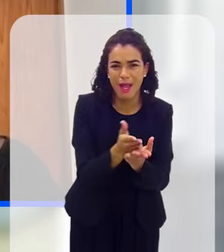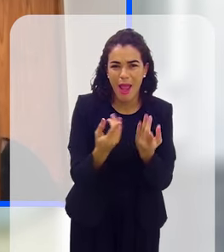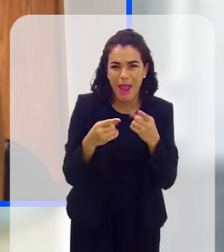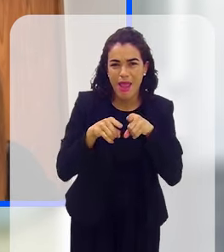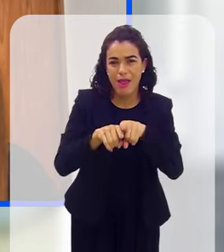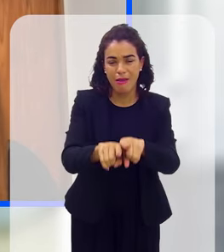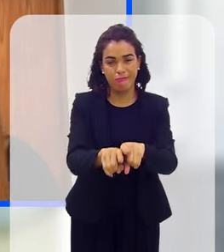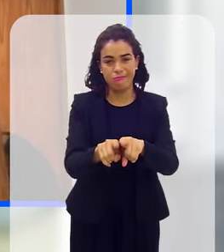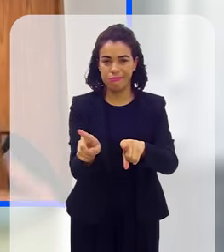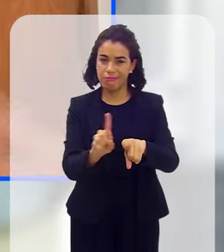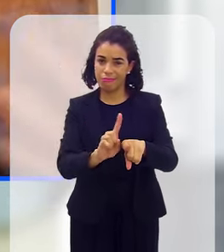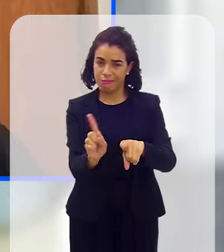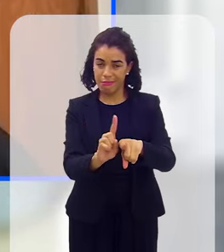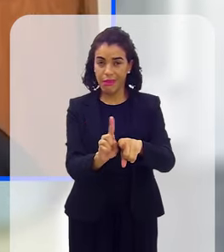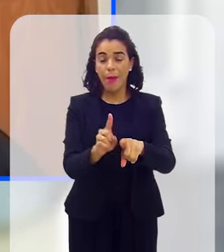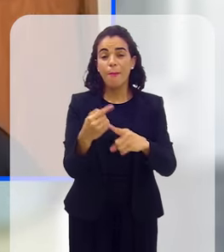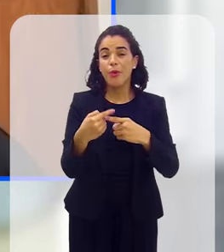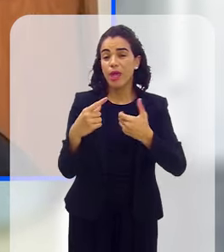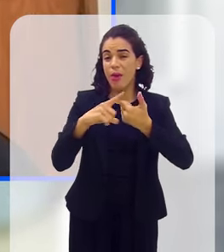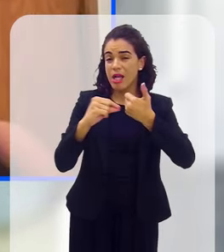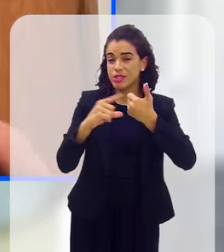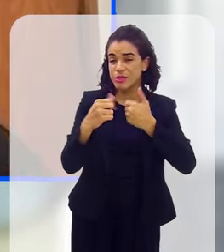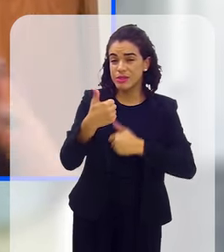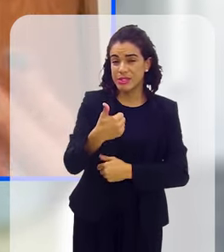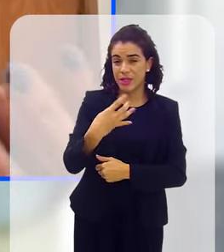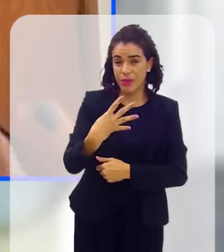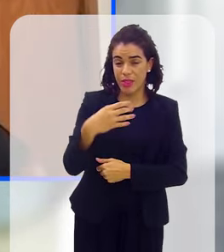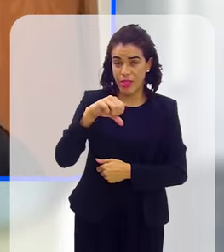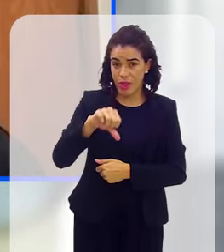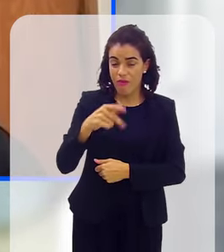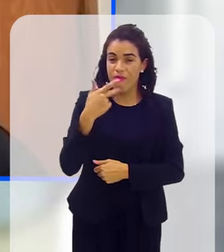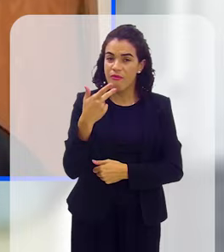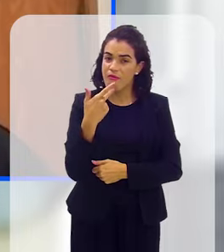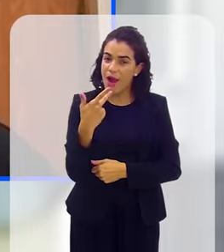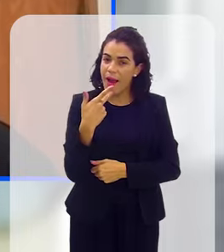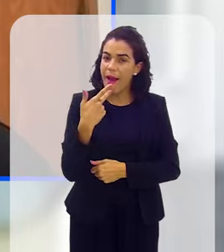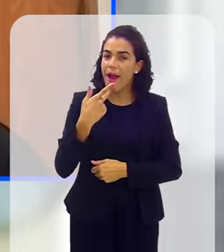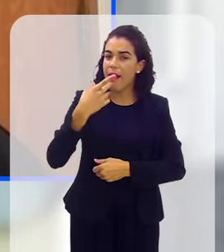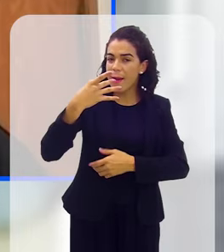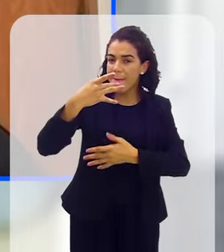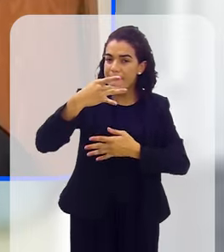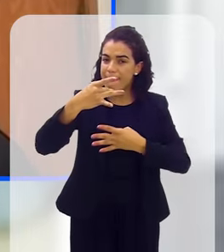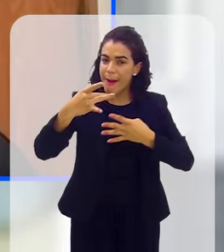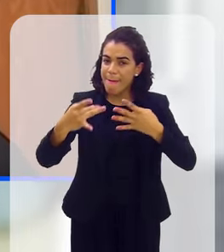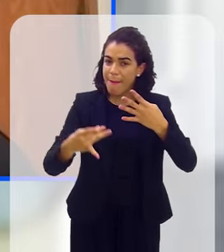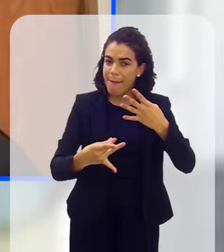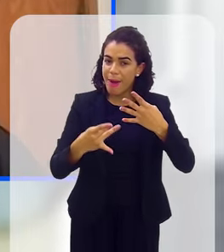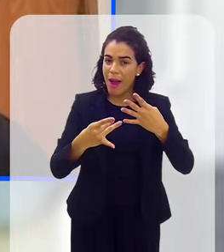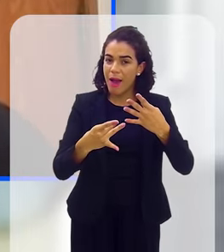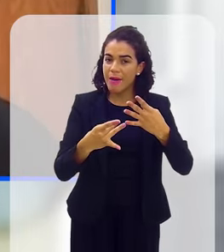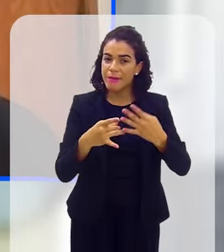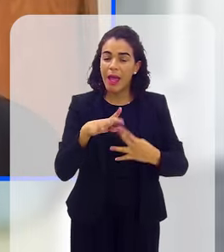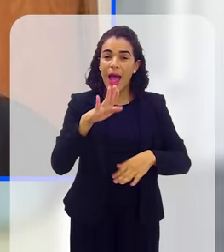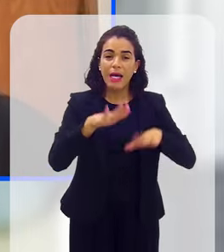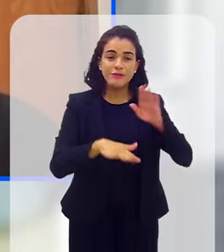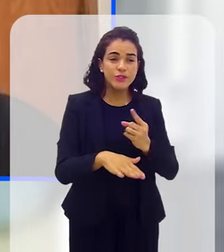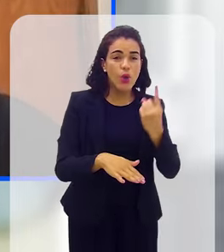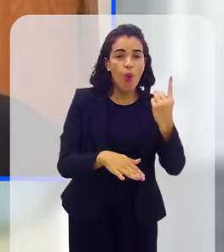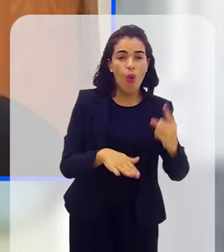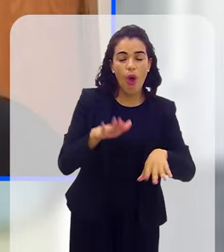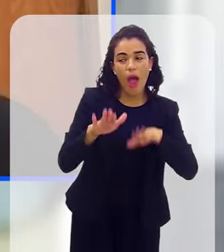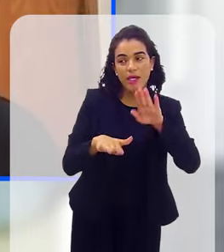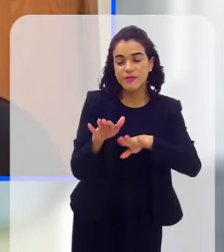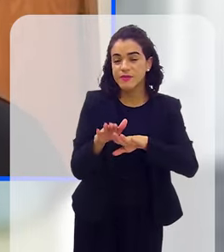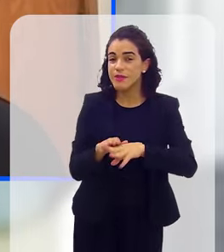tempo, até porque esse artigo 149 traz elementos do tipo de conteúdo alternativo, e esse